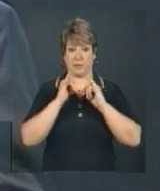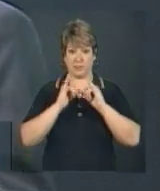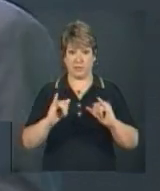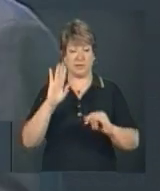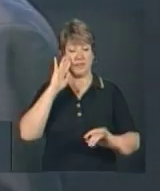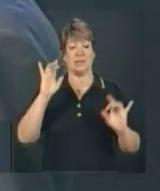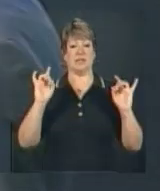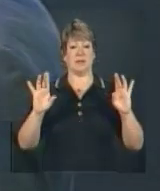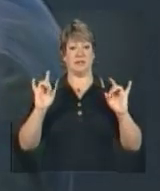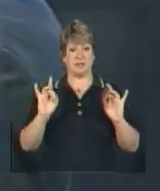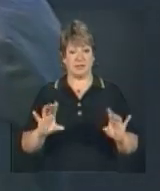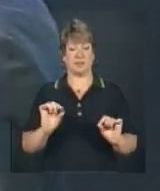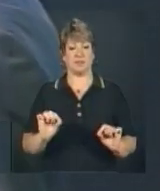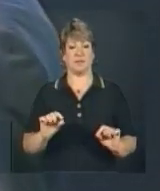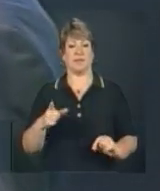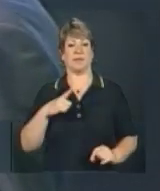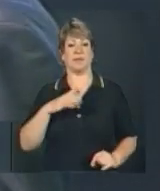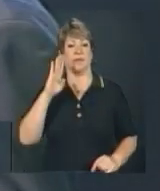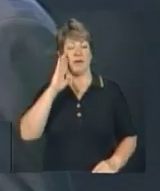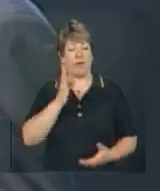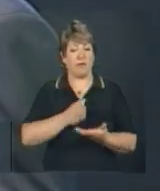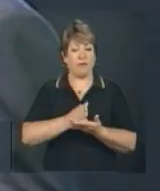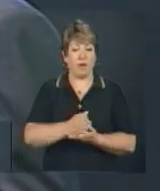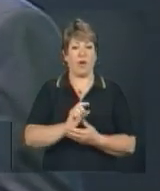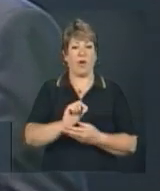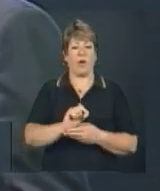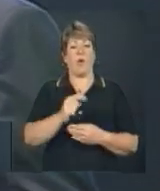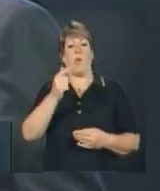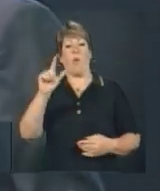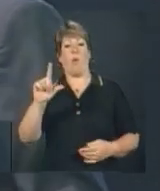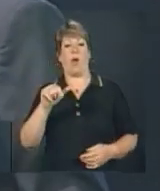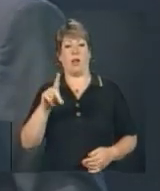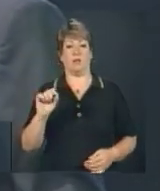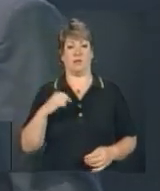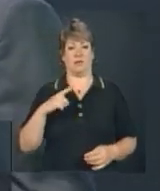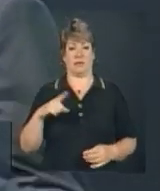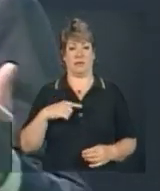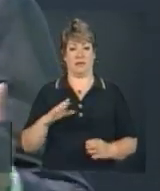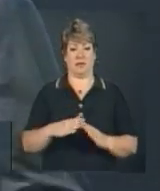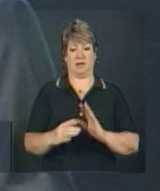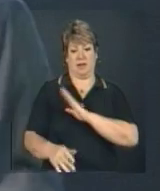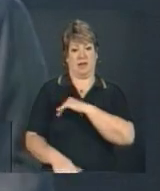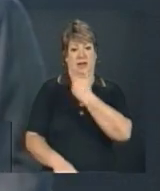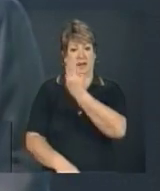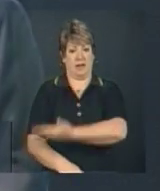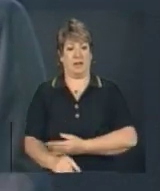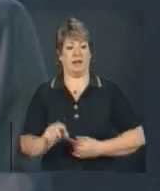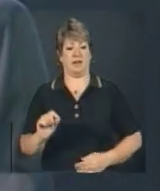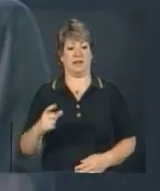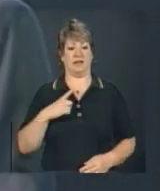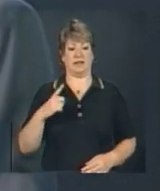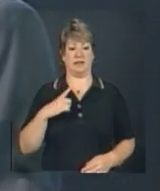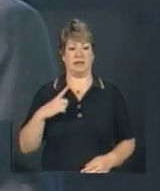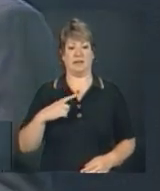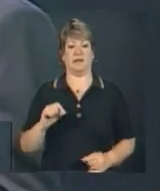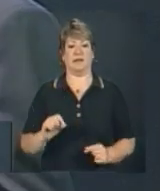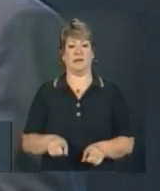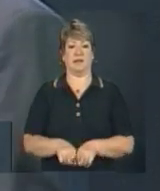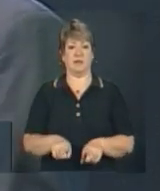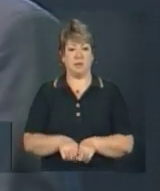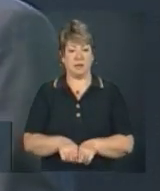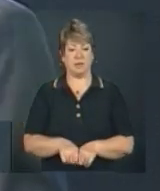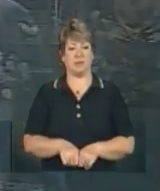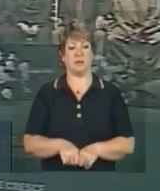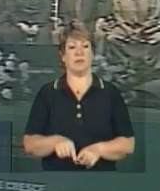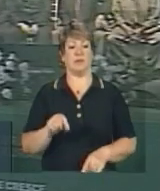voltada para o outro lado, para lado de cá, a nossa direita, que permitirá certamente que Porto